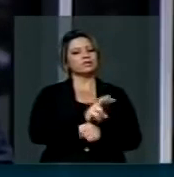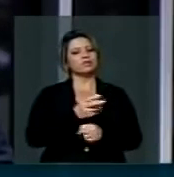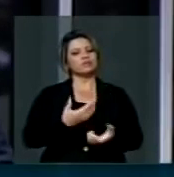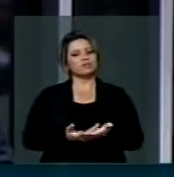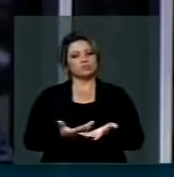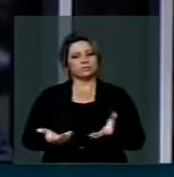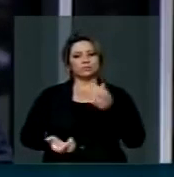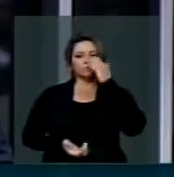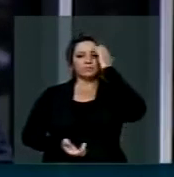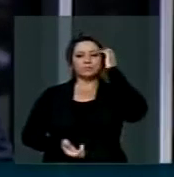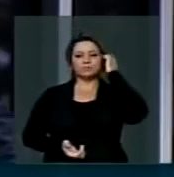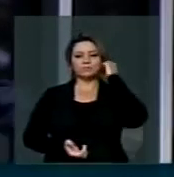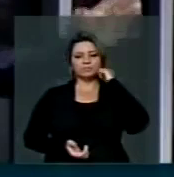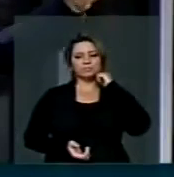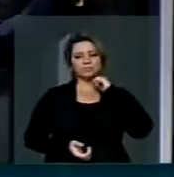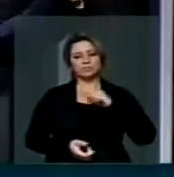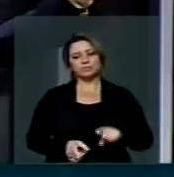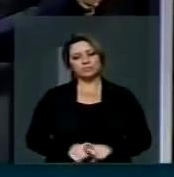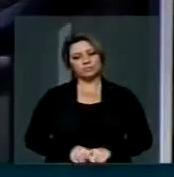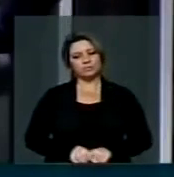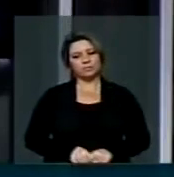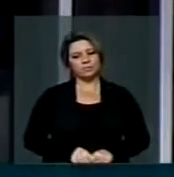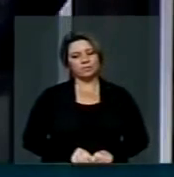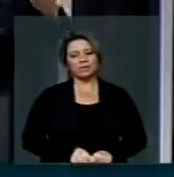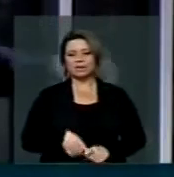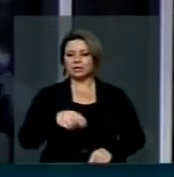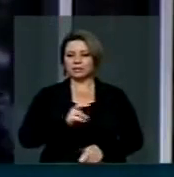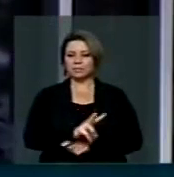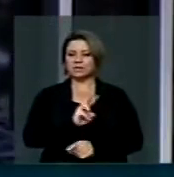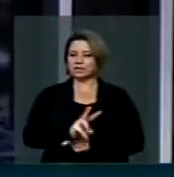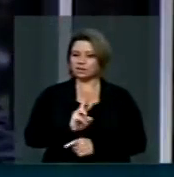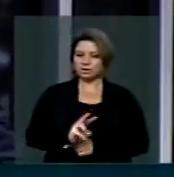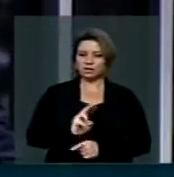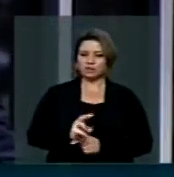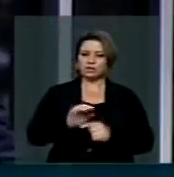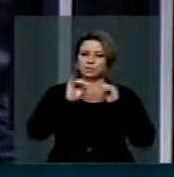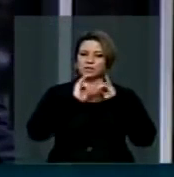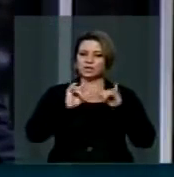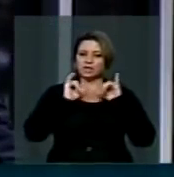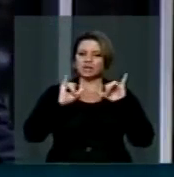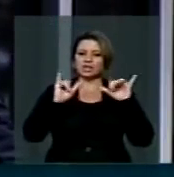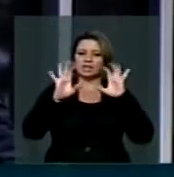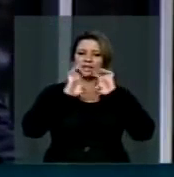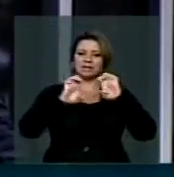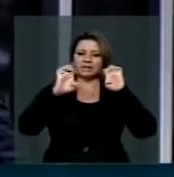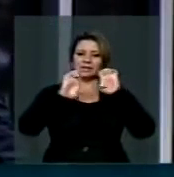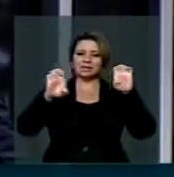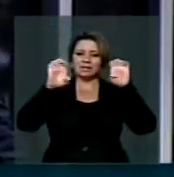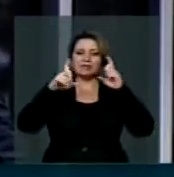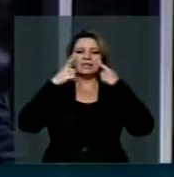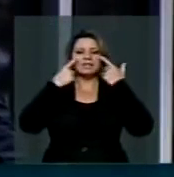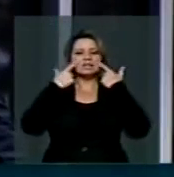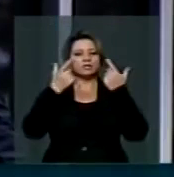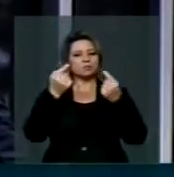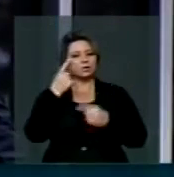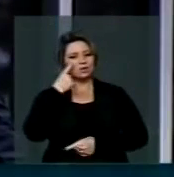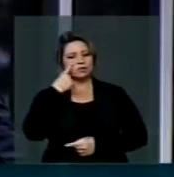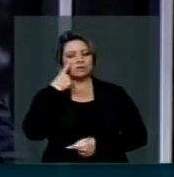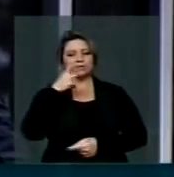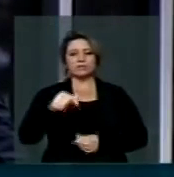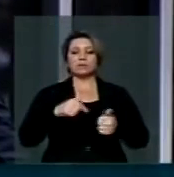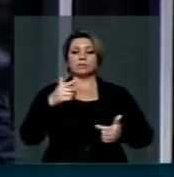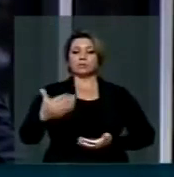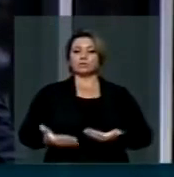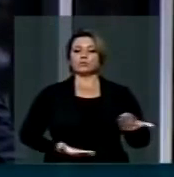para concluir, senhor presidente, defendendo a bandeira do Evangelho, e que todos possam ver, que aqueles que